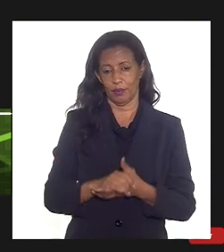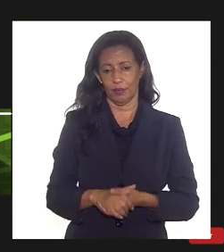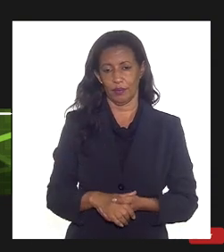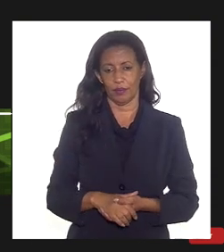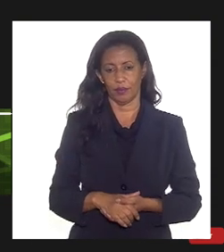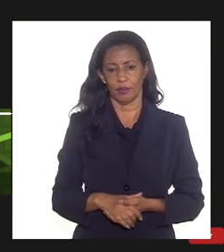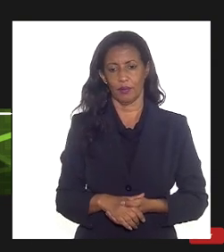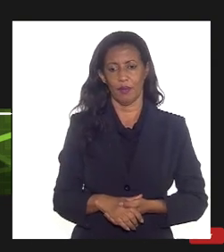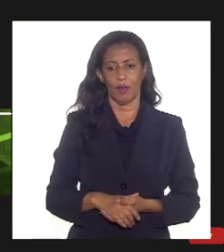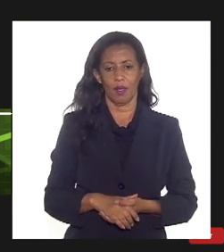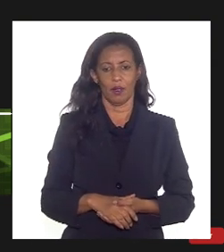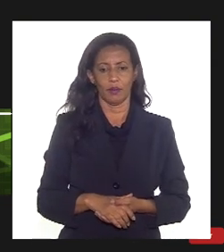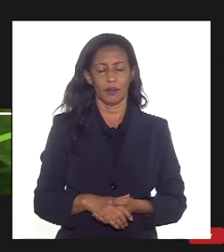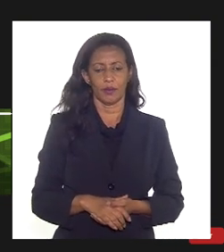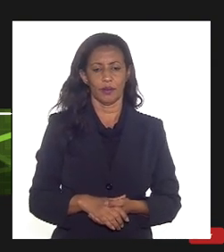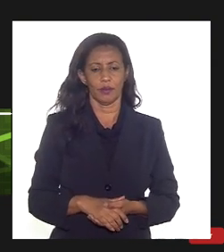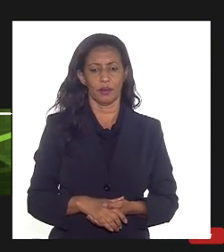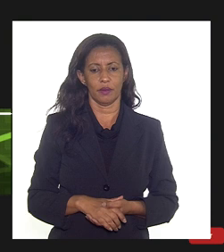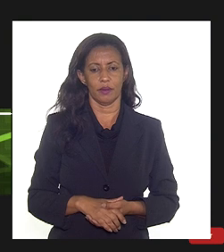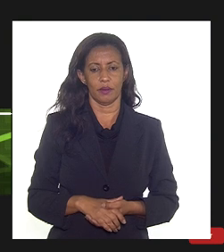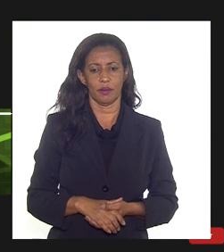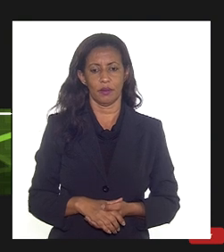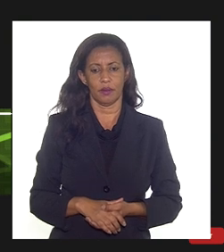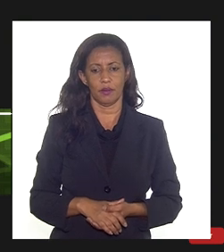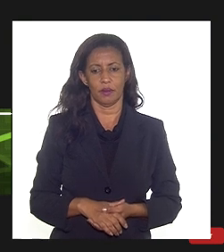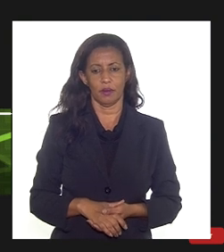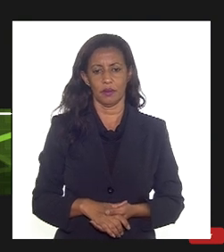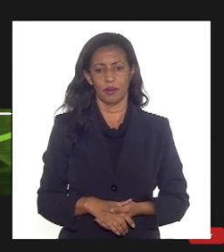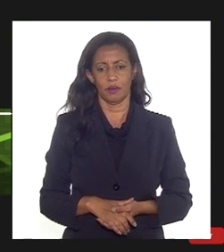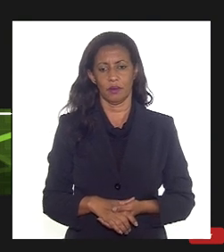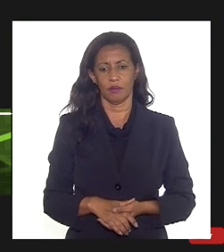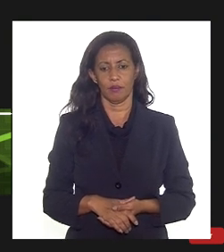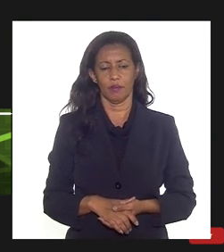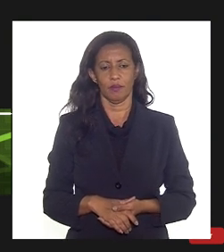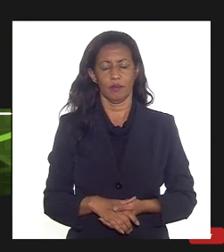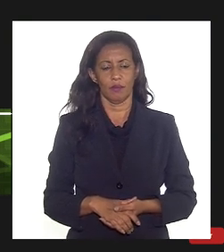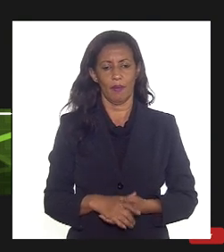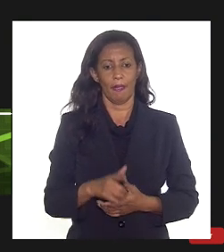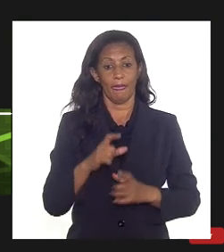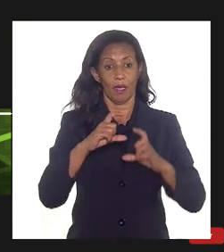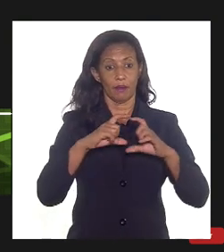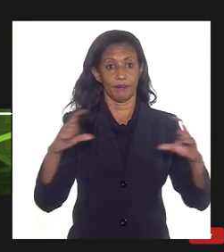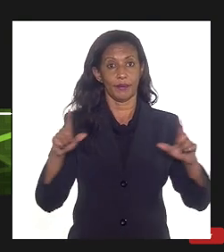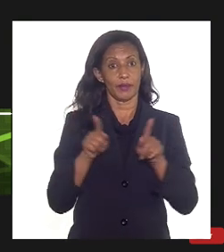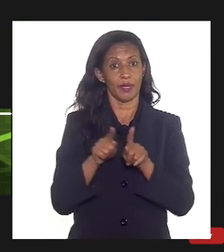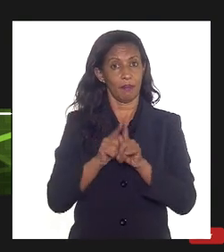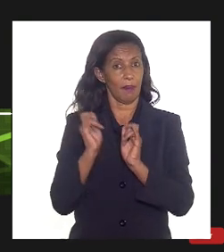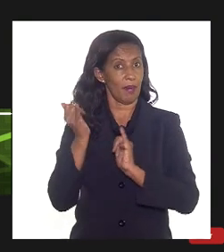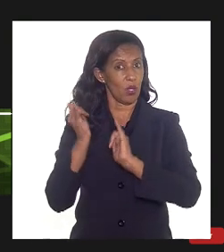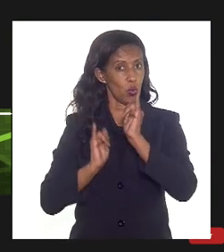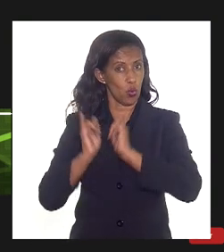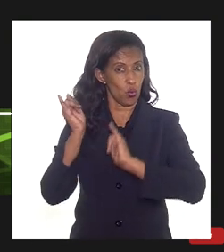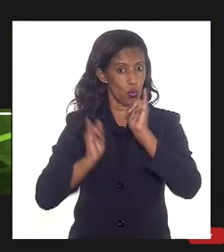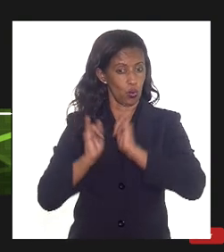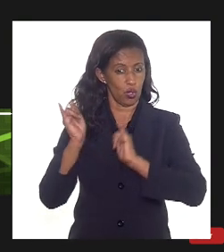para ter em mente e essa figura que eu apresento na tela tirada lá do estudo da EPE é para consumidores industriais na faixa dos 20 mil metros cúbicos